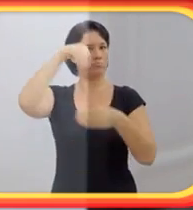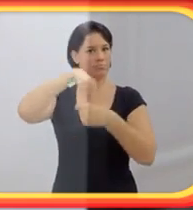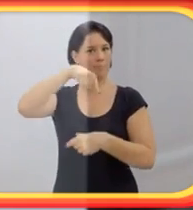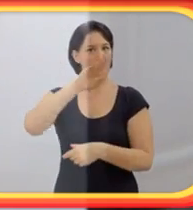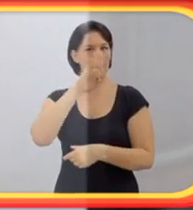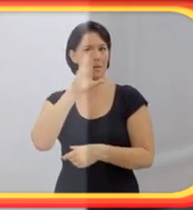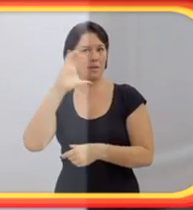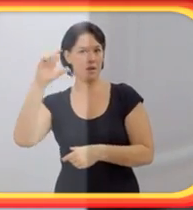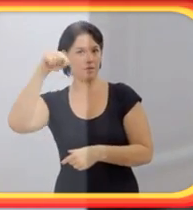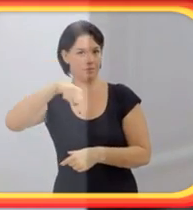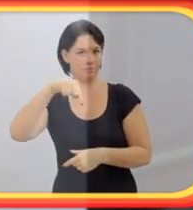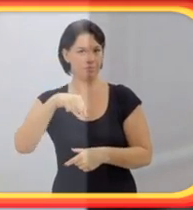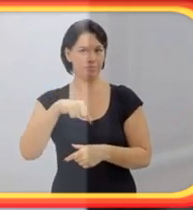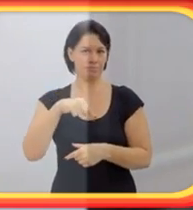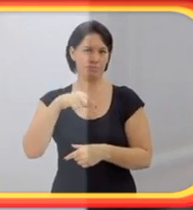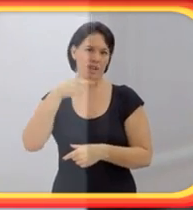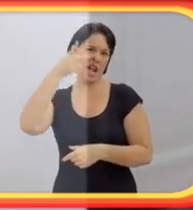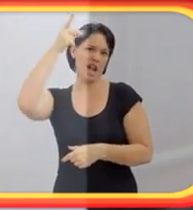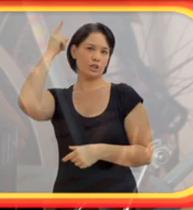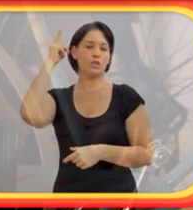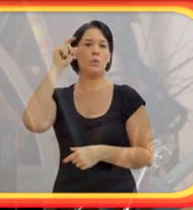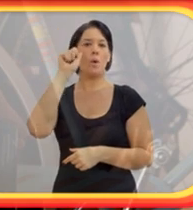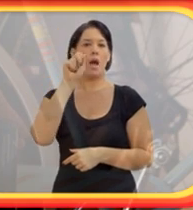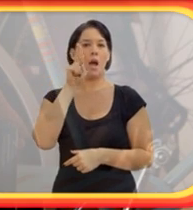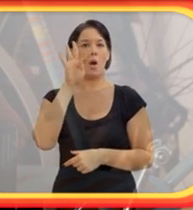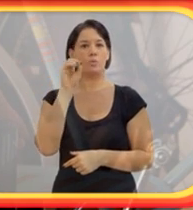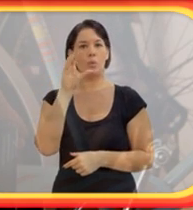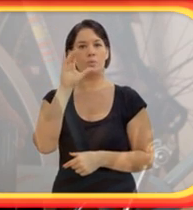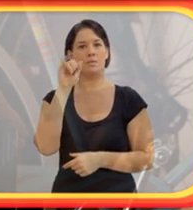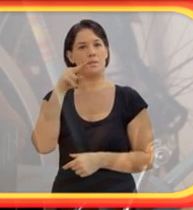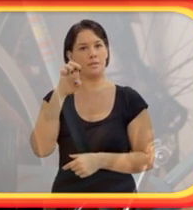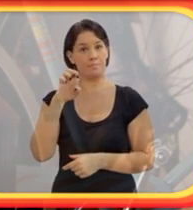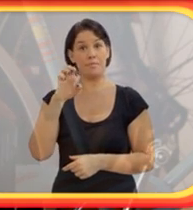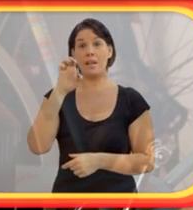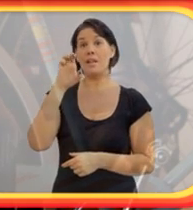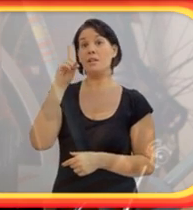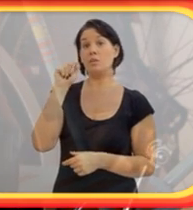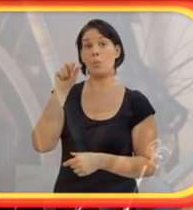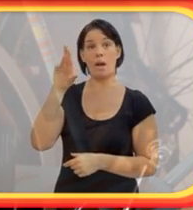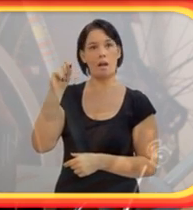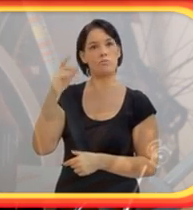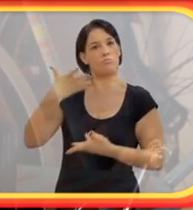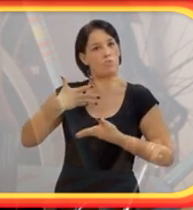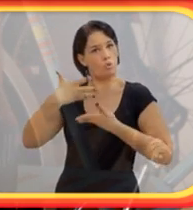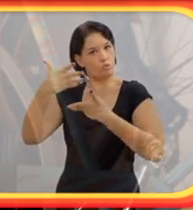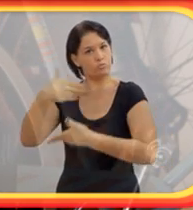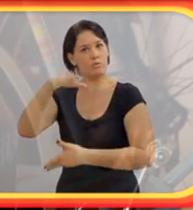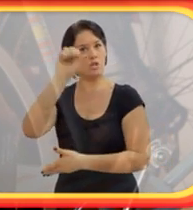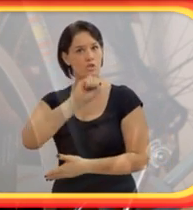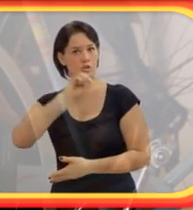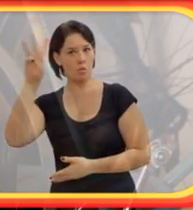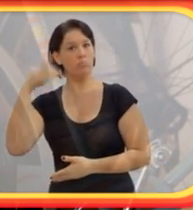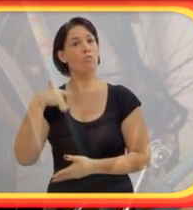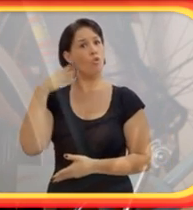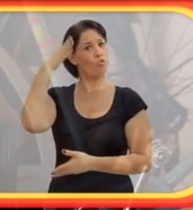E nesse show, o Eduardo me pediu em namoro. A minha estratégia era sentar no braço da cadeira, como se eu